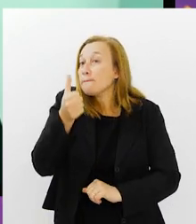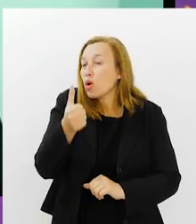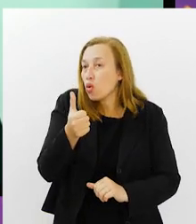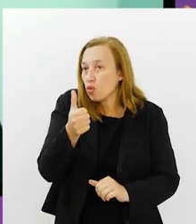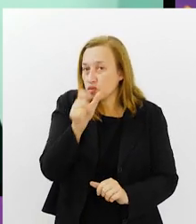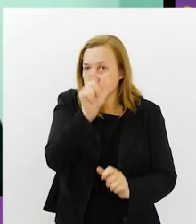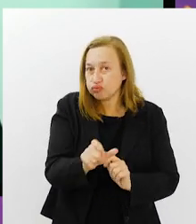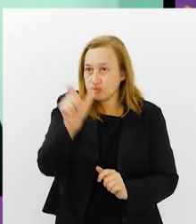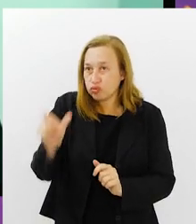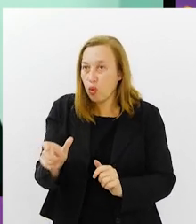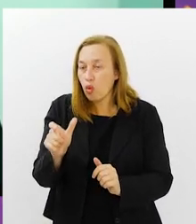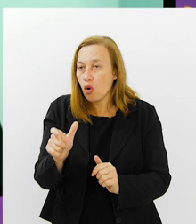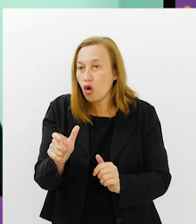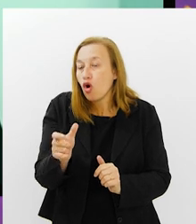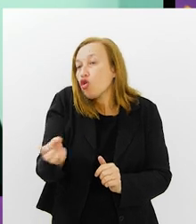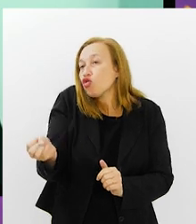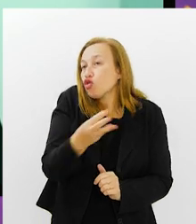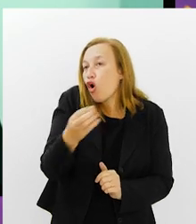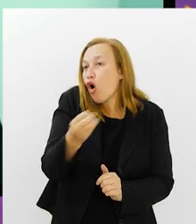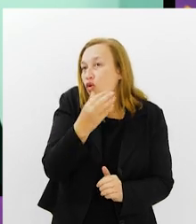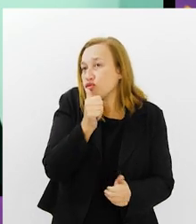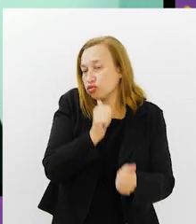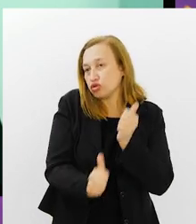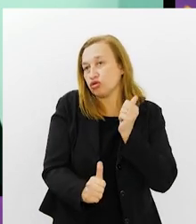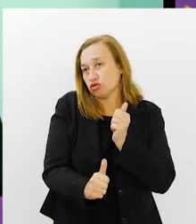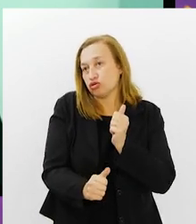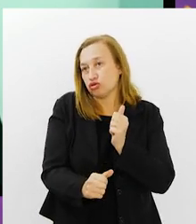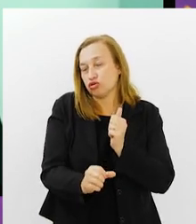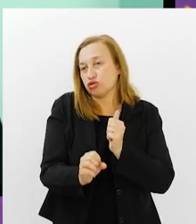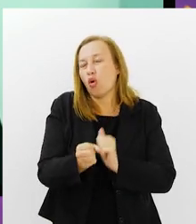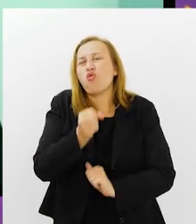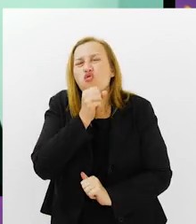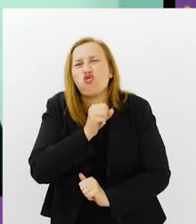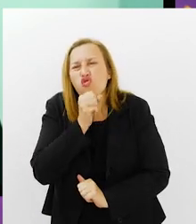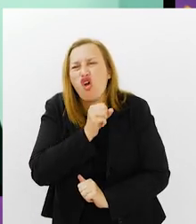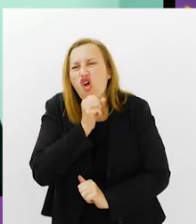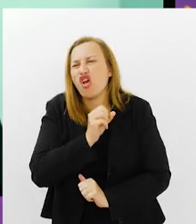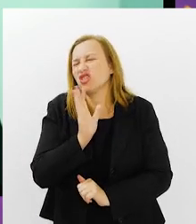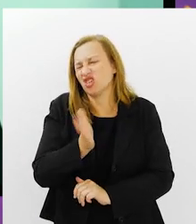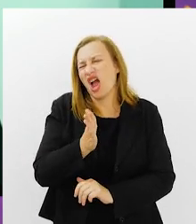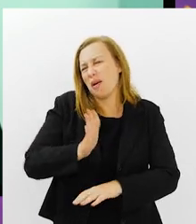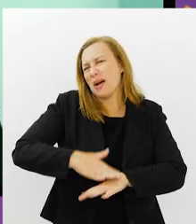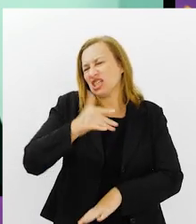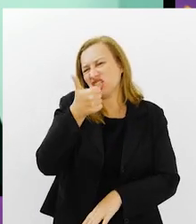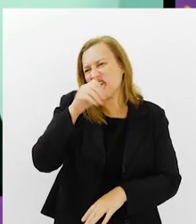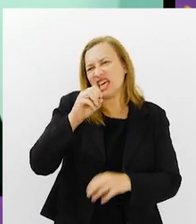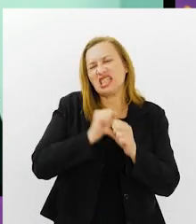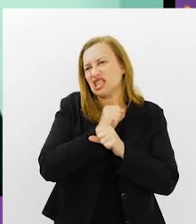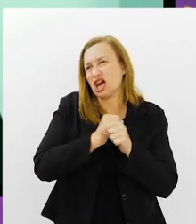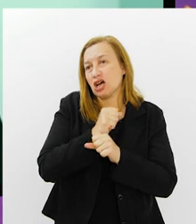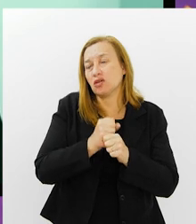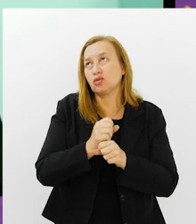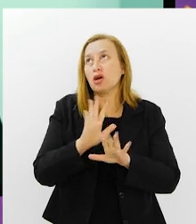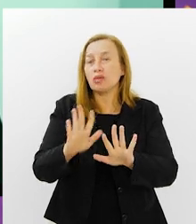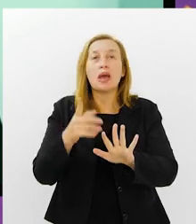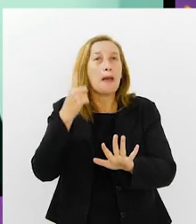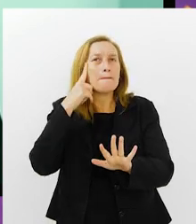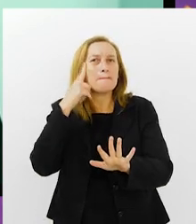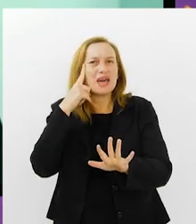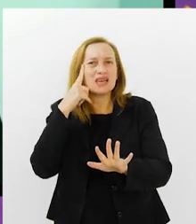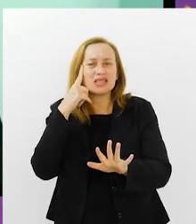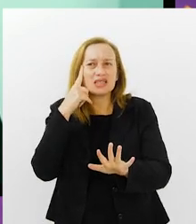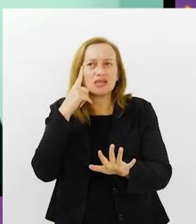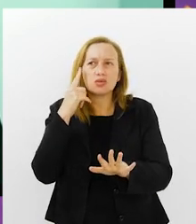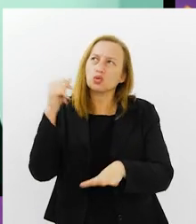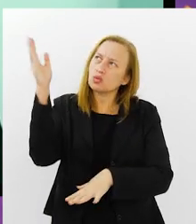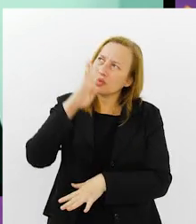A base dela é sempre aquela já tradicional, que já está na seleção há mais de 10 anos. O que a gente pensa é que